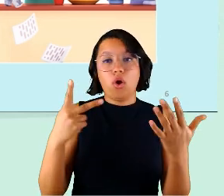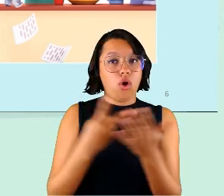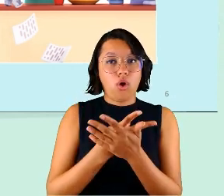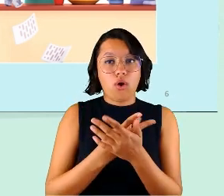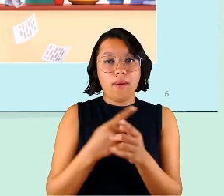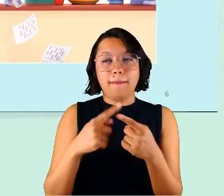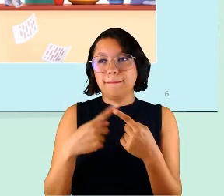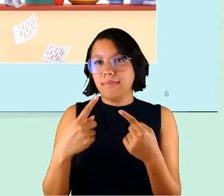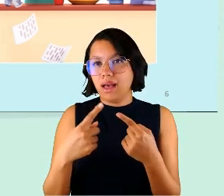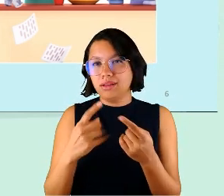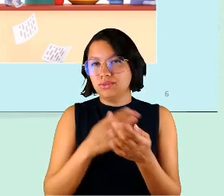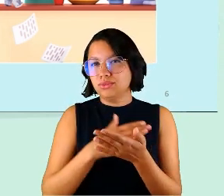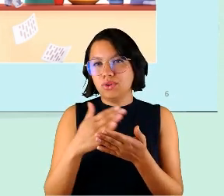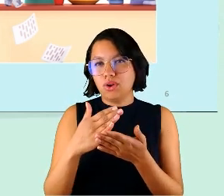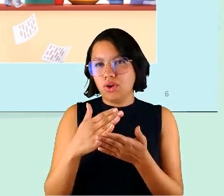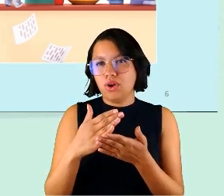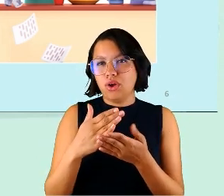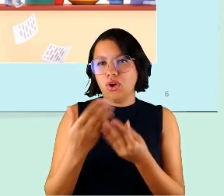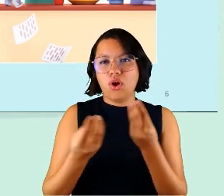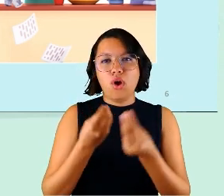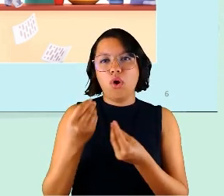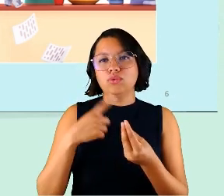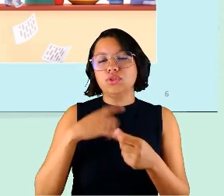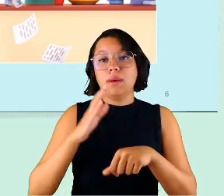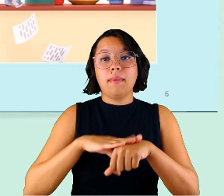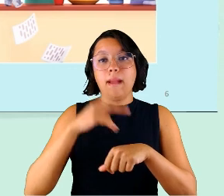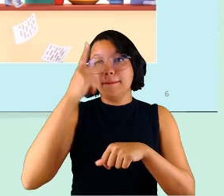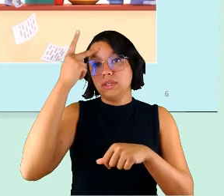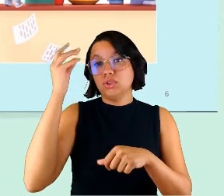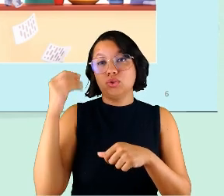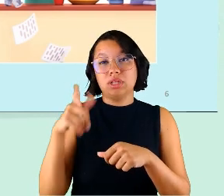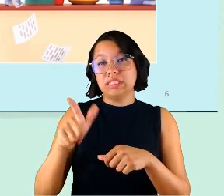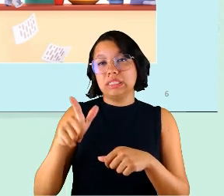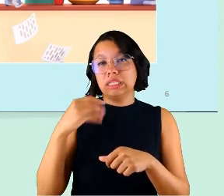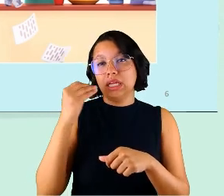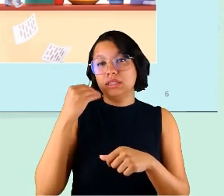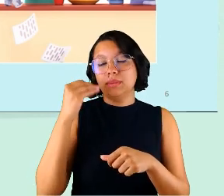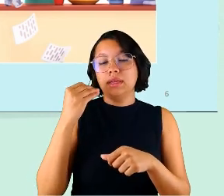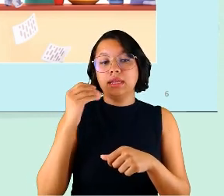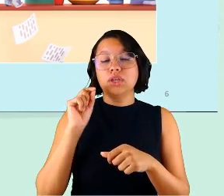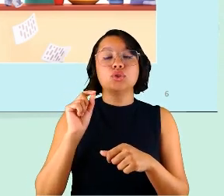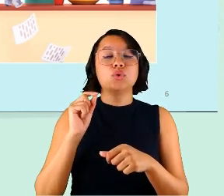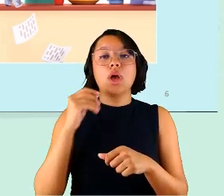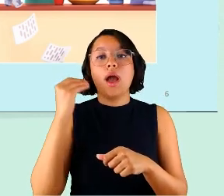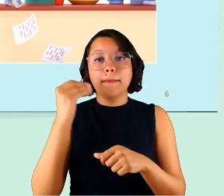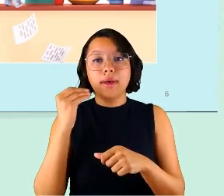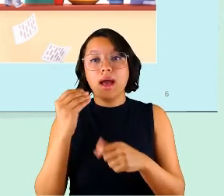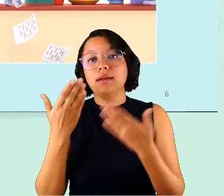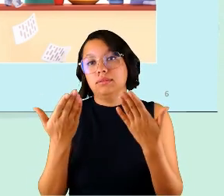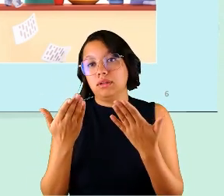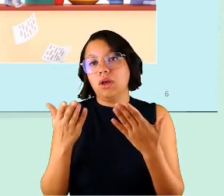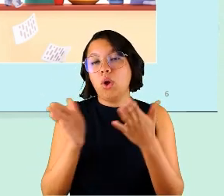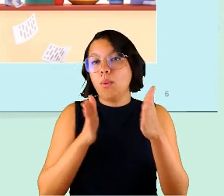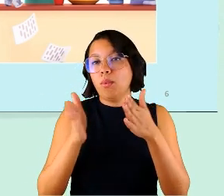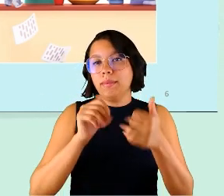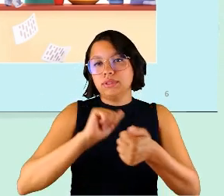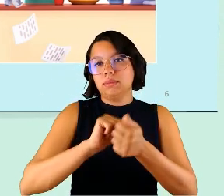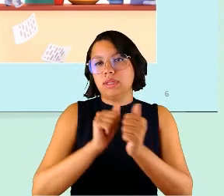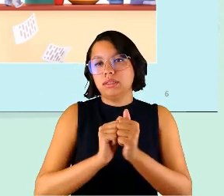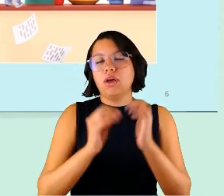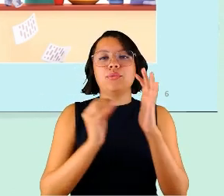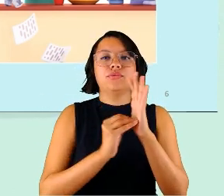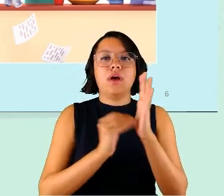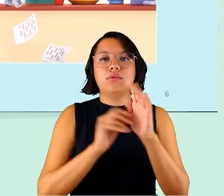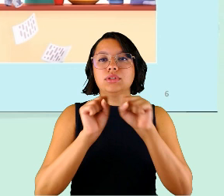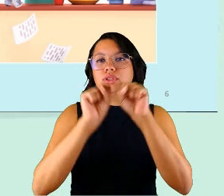acontecessem. Mas, no início, como havia mais pessoas inexperientes do que experientes, houve esse momento de adaptação. Então, havia